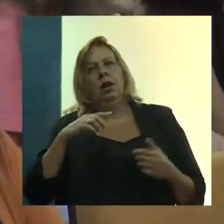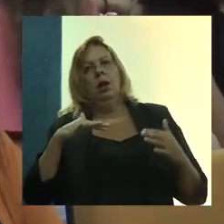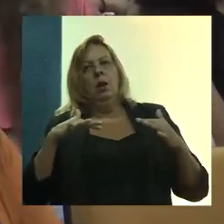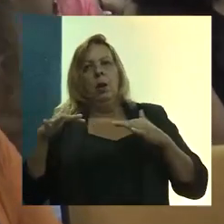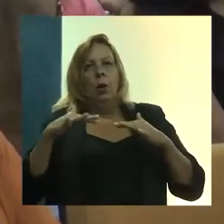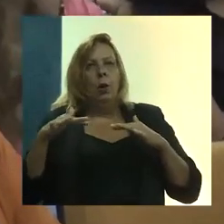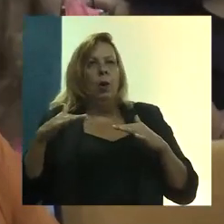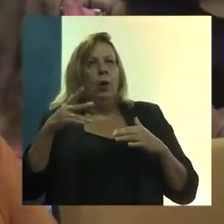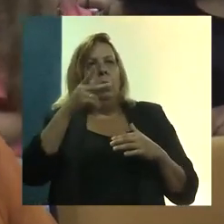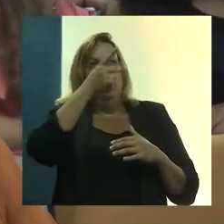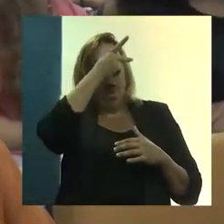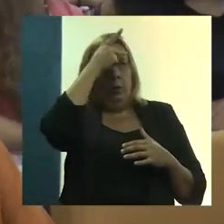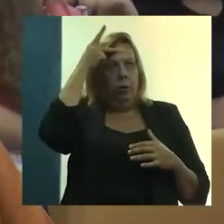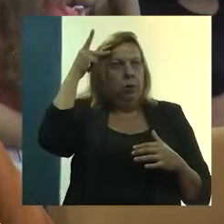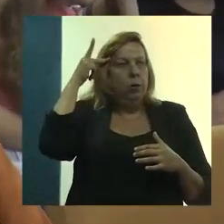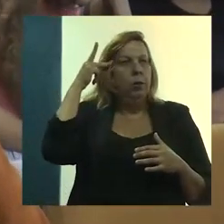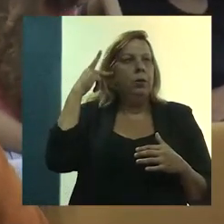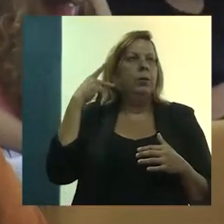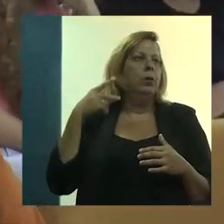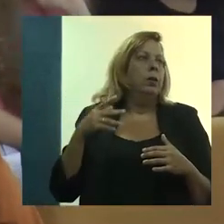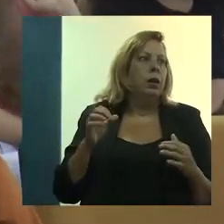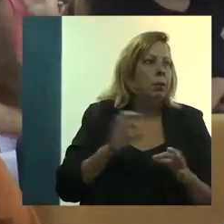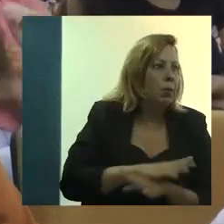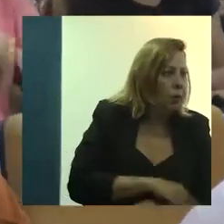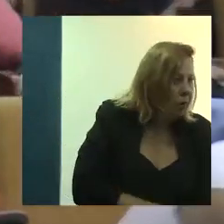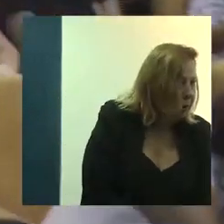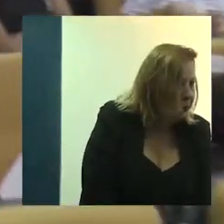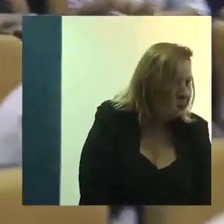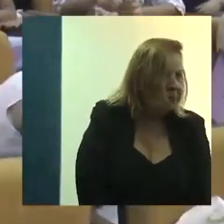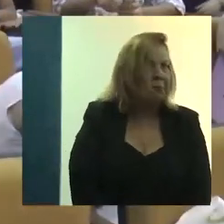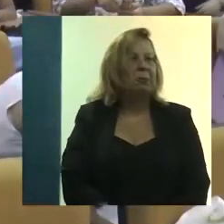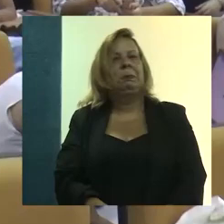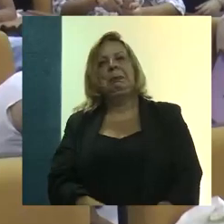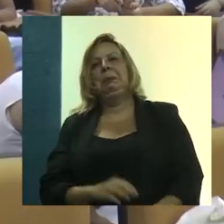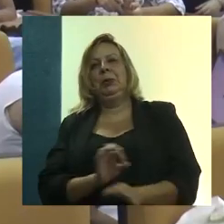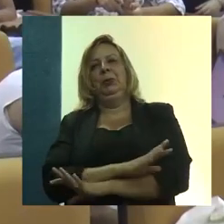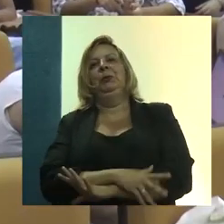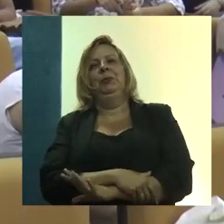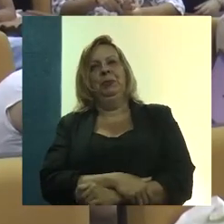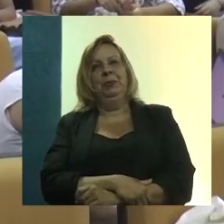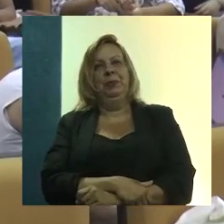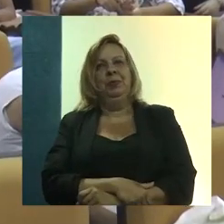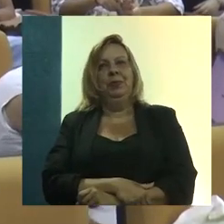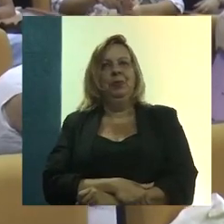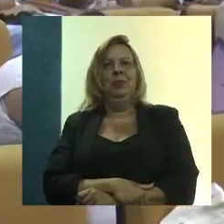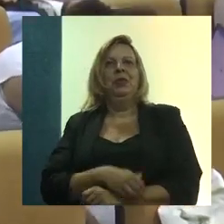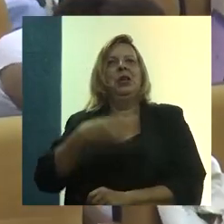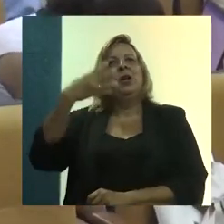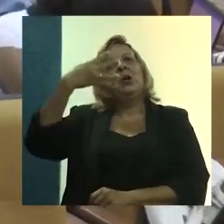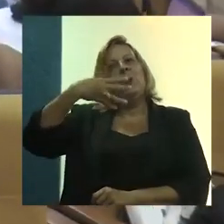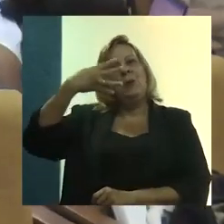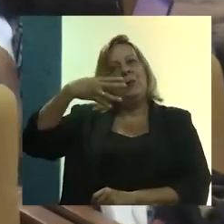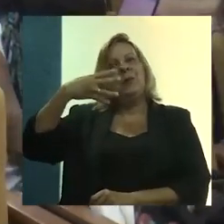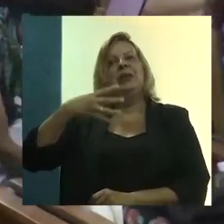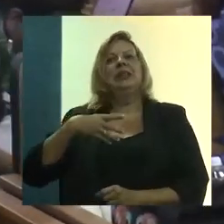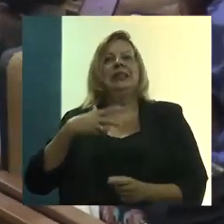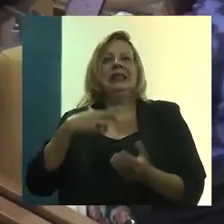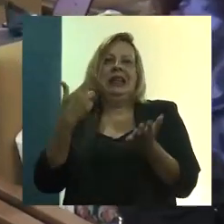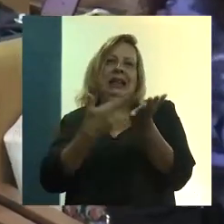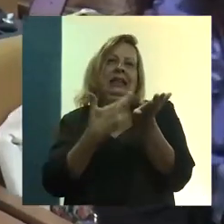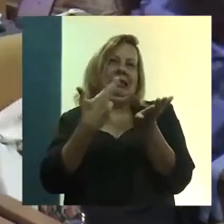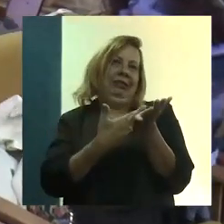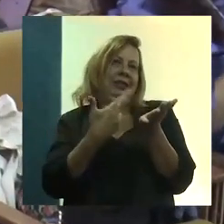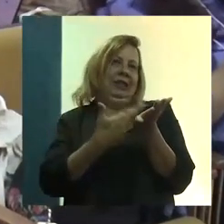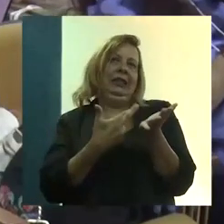misturado pessoas, movimentos, acabou o tempo, pronto, quarta edição, acabamos de lançar a